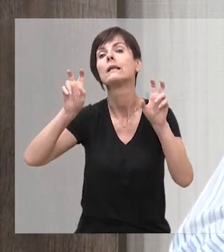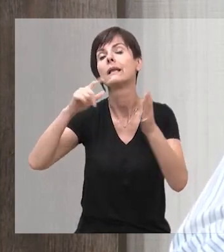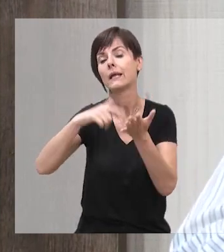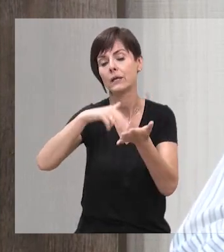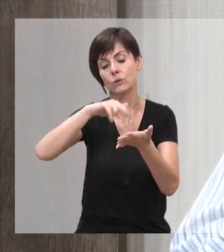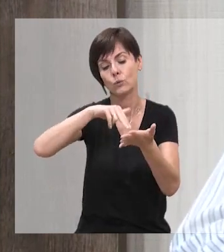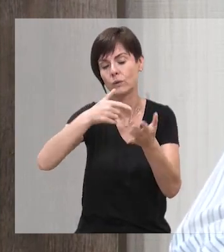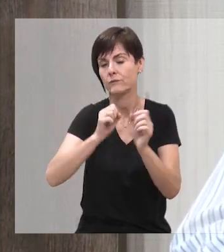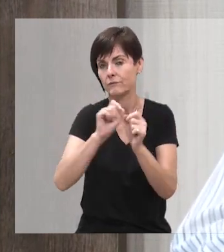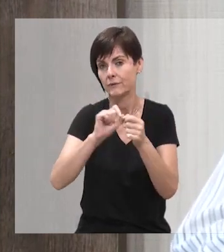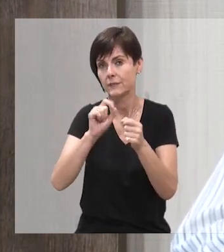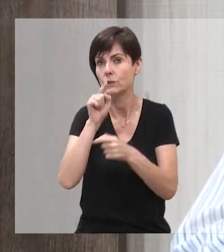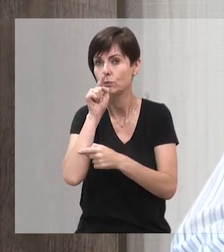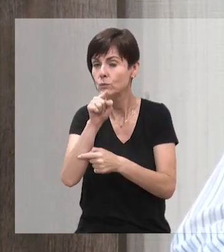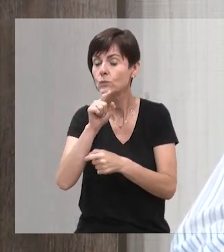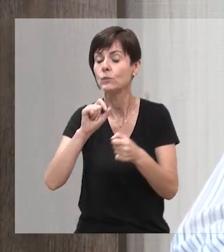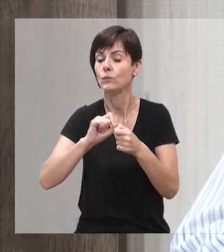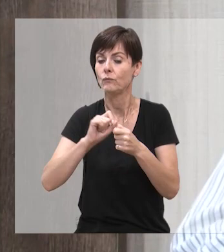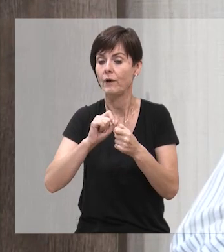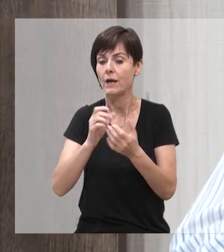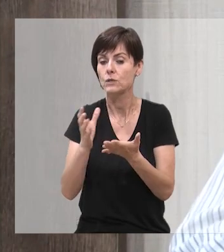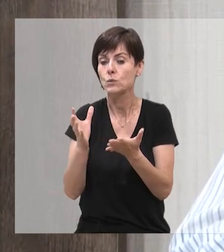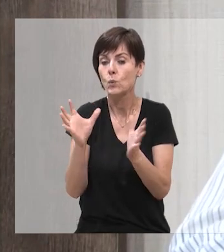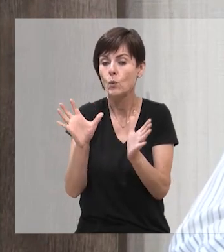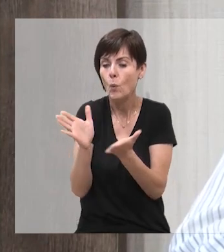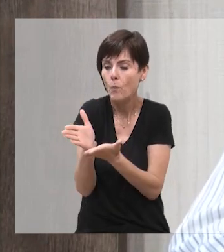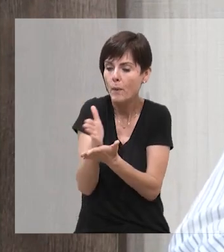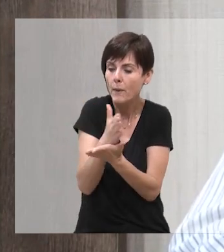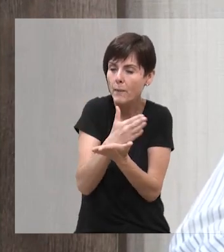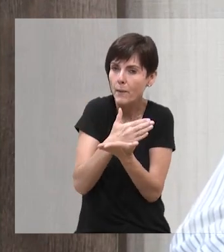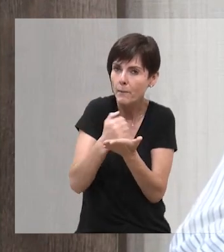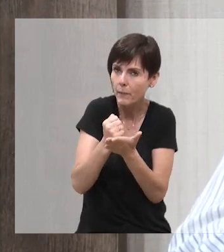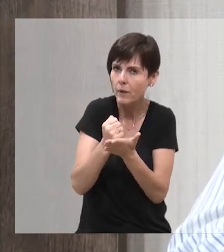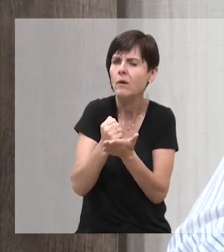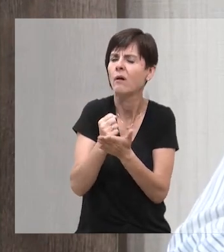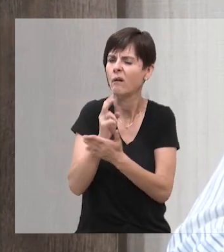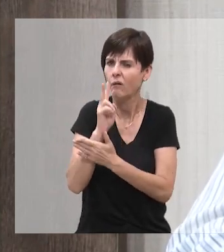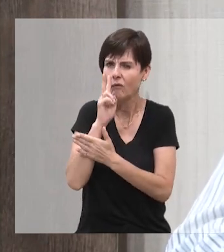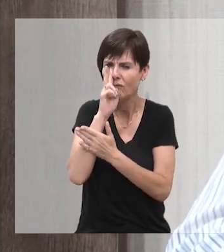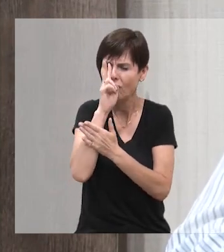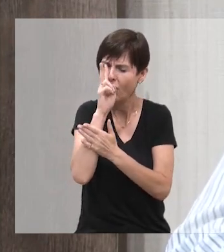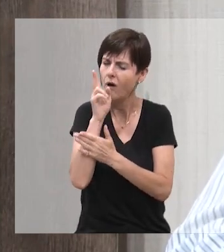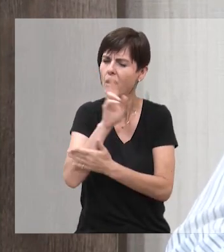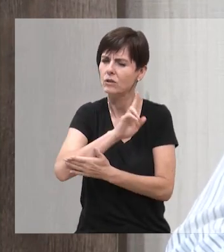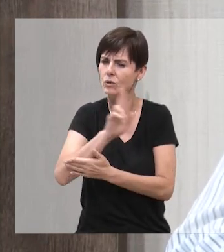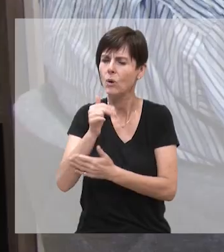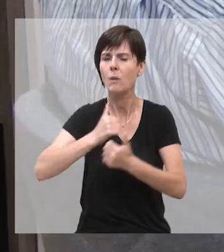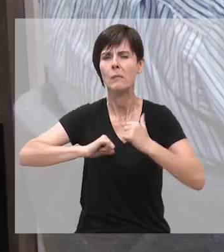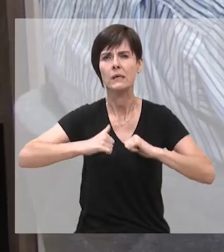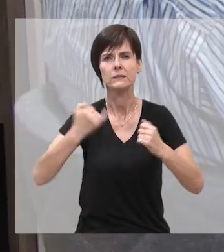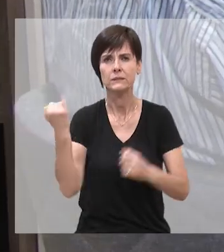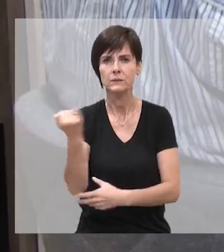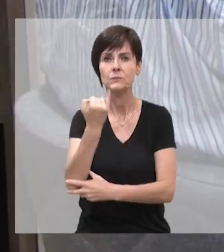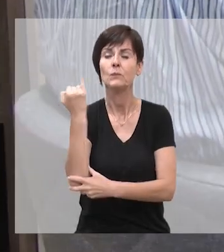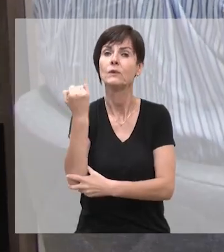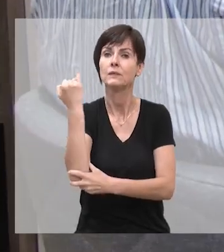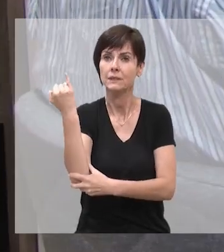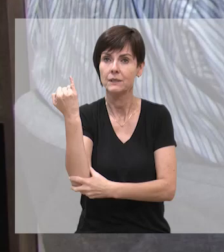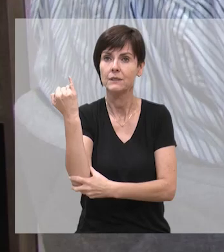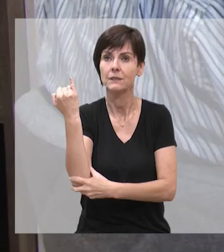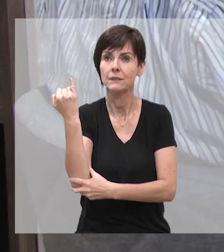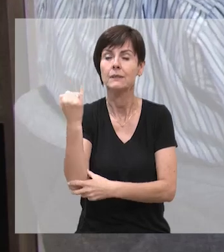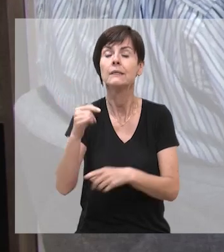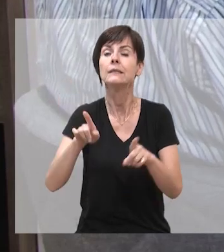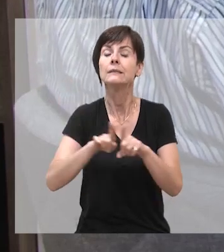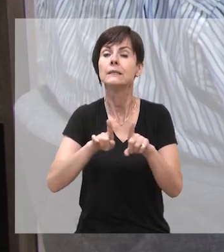aí afora. E aqui tu fazes uma coletânea portentosa de grandes nomes que significam isso.